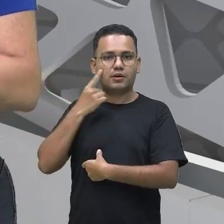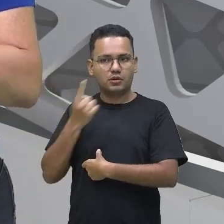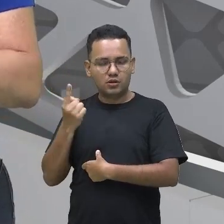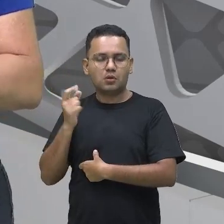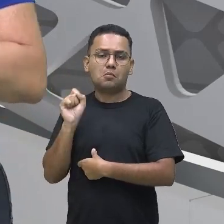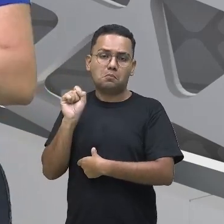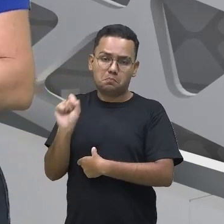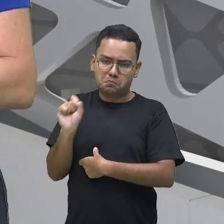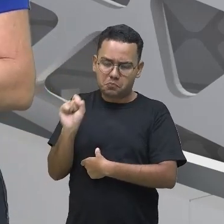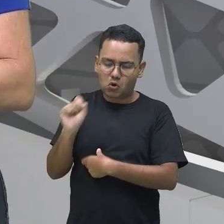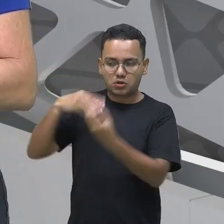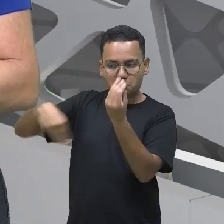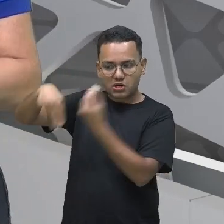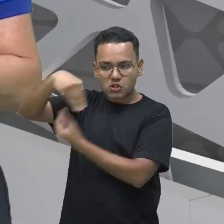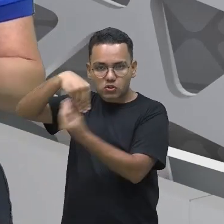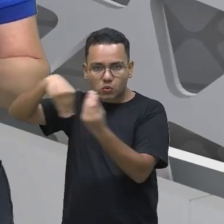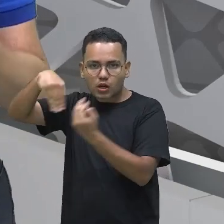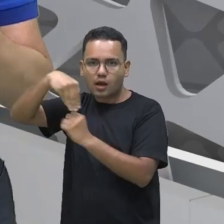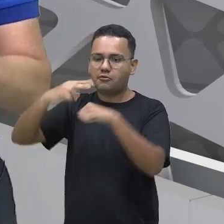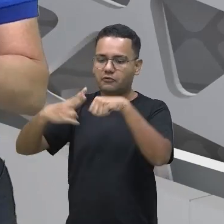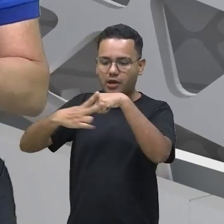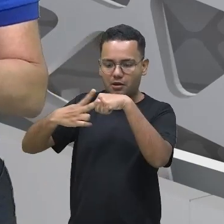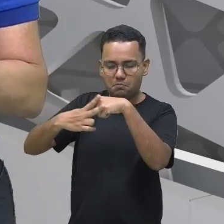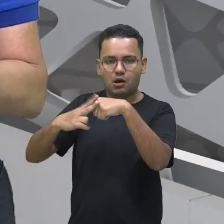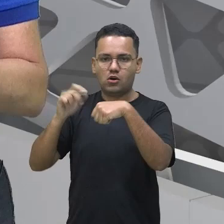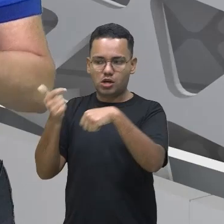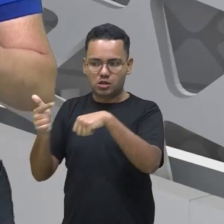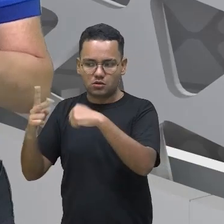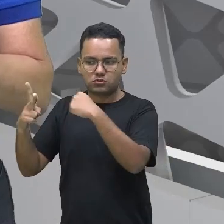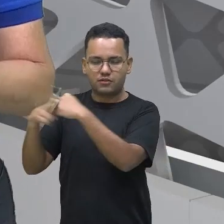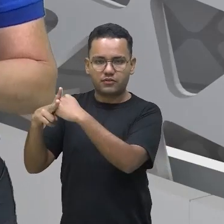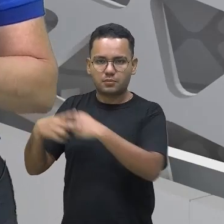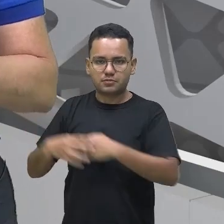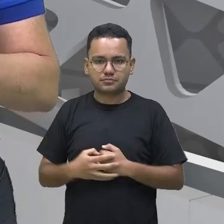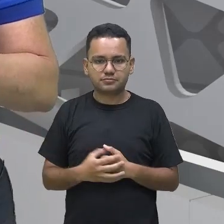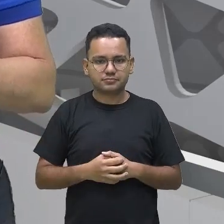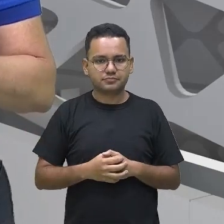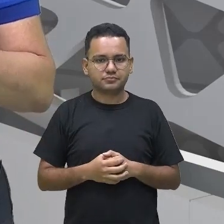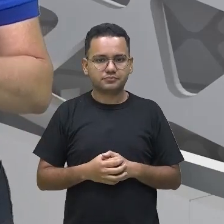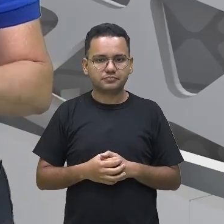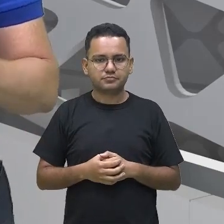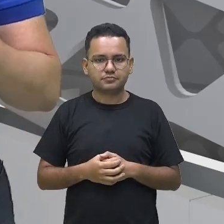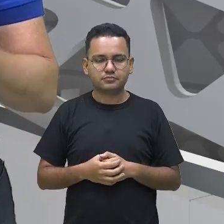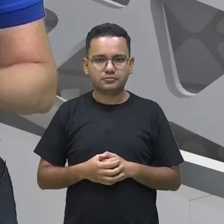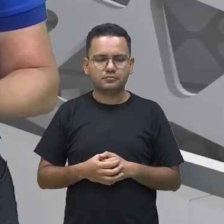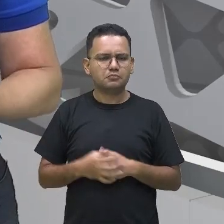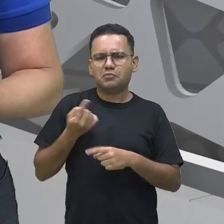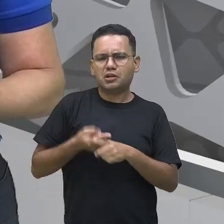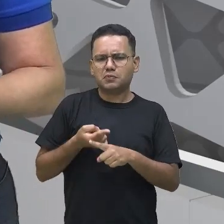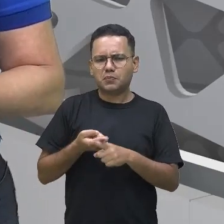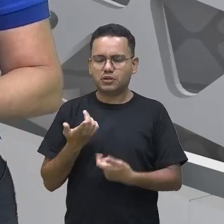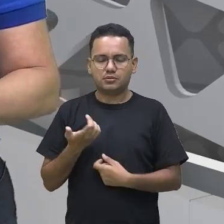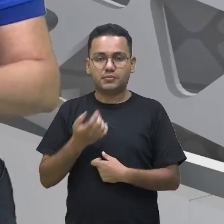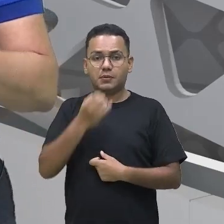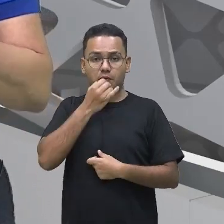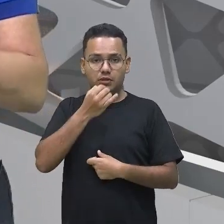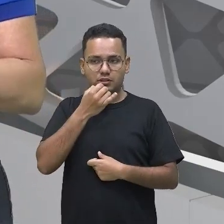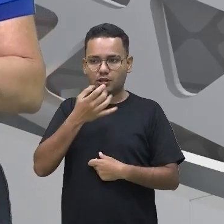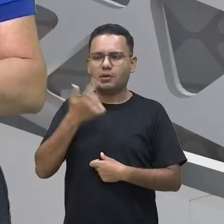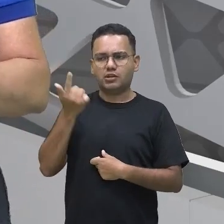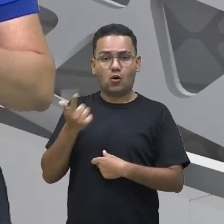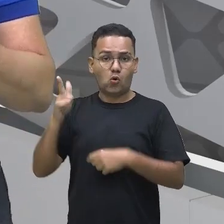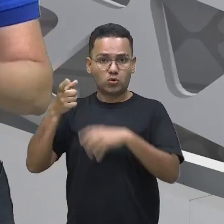verbal e não verbal. Por que não verbal? Porque você utilizou outros elementos,